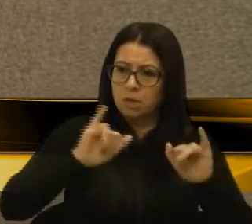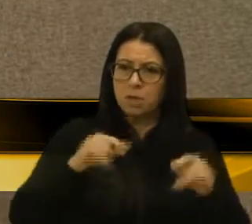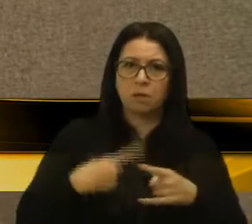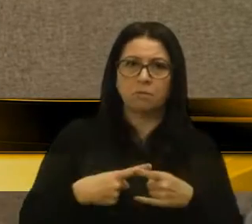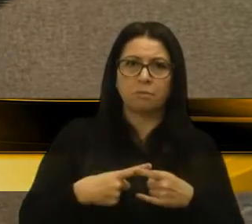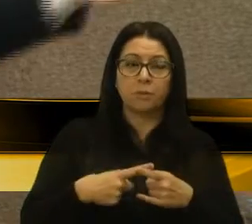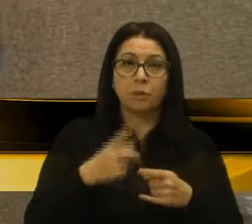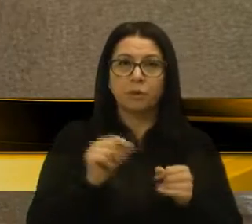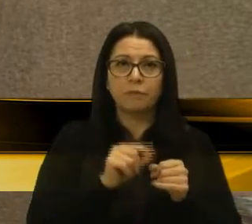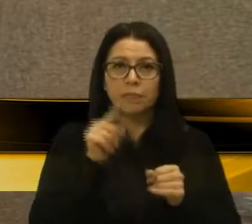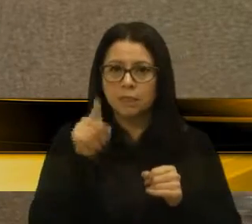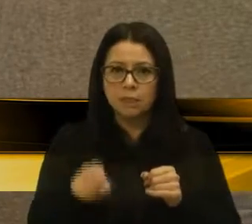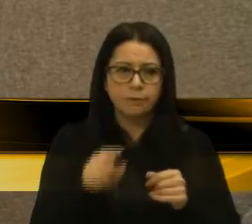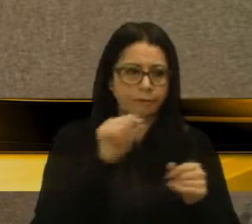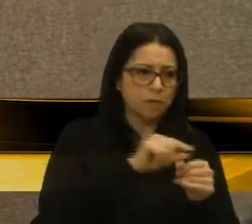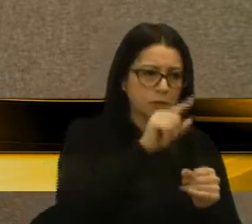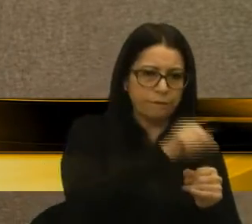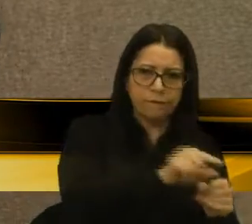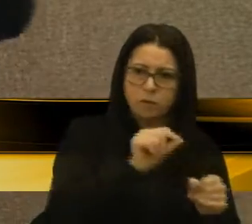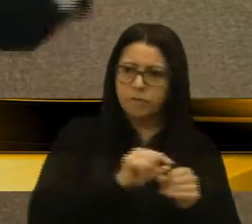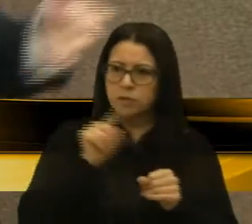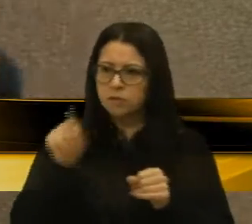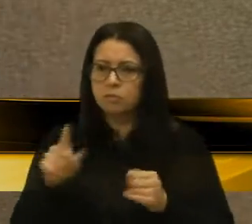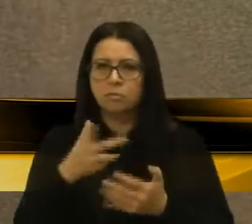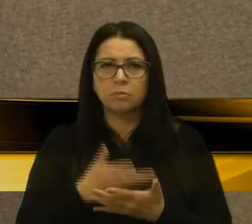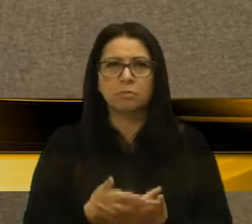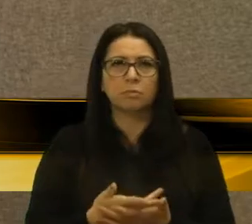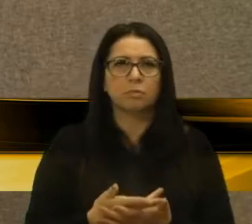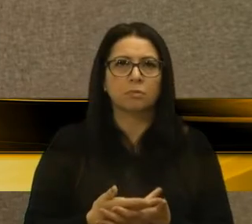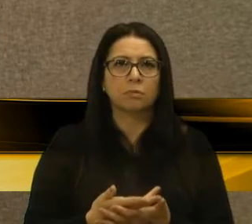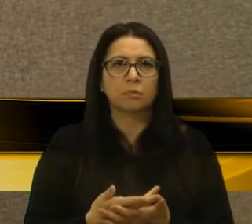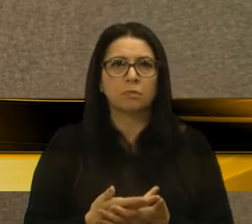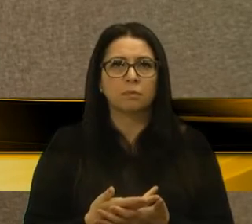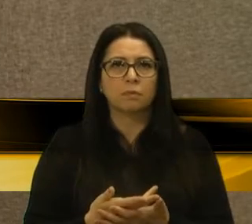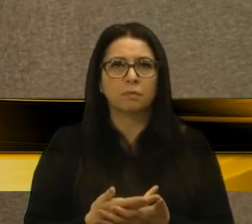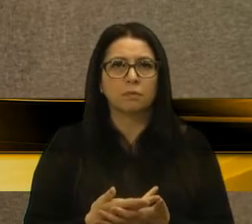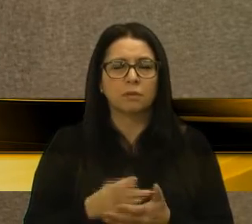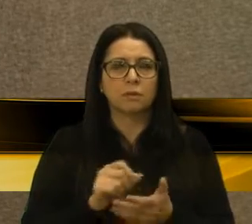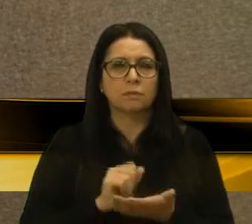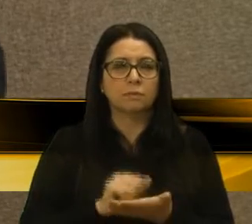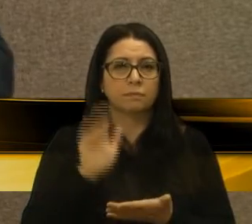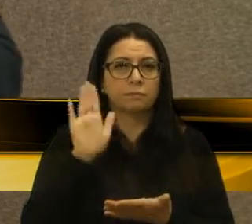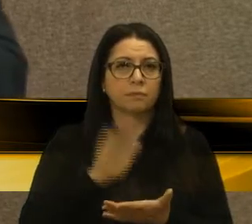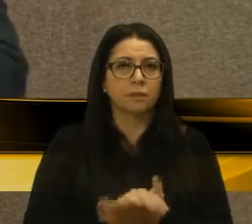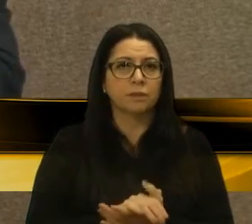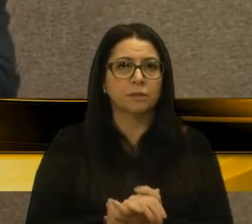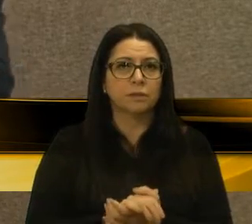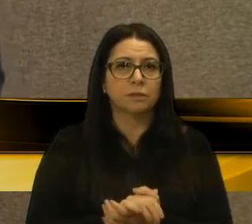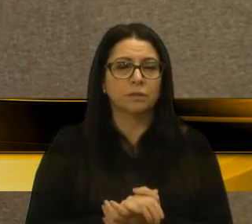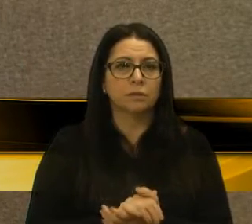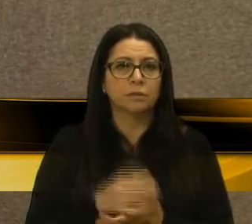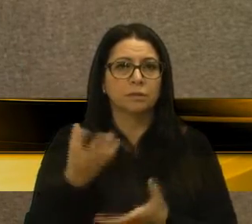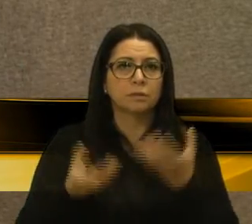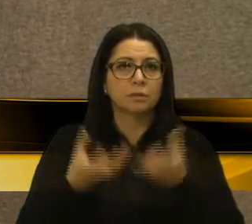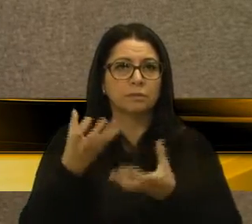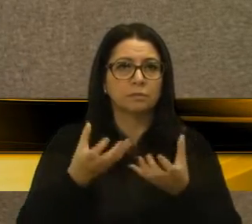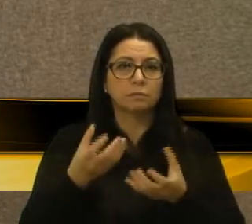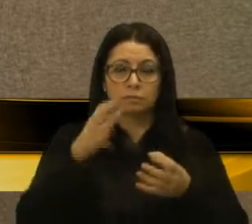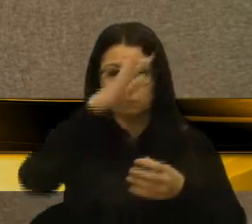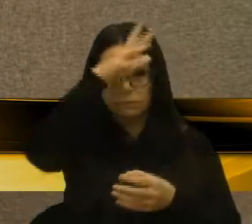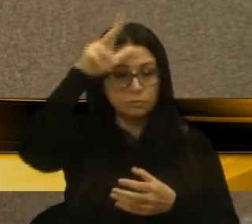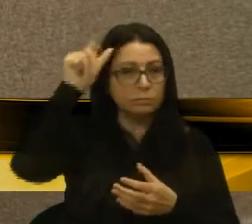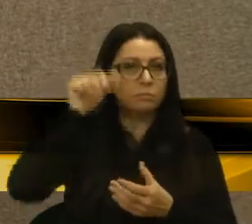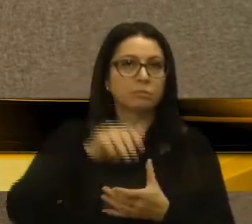porque quando ele faz isso, quando ele faz aquilo, quando ele faz aquilo outro, ele está fazendo campanha para botar fogo no Amazonas.